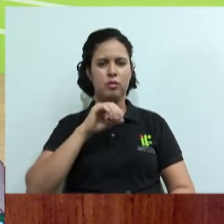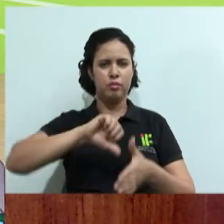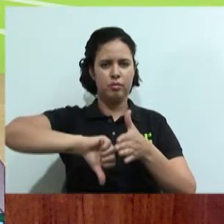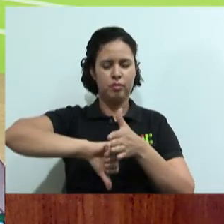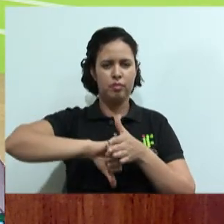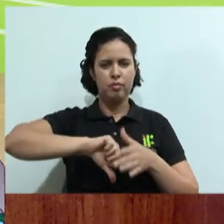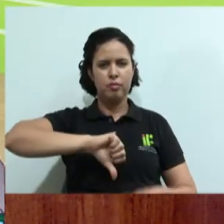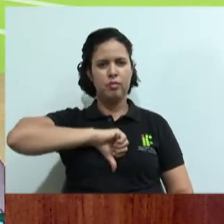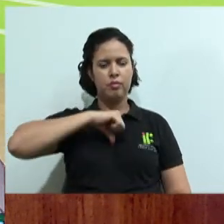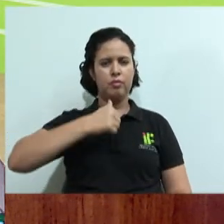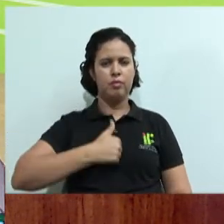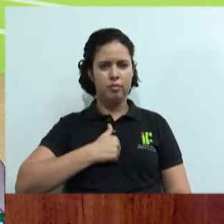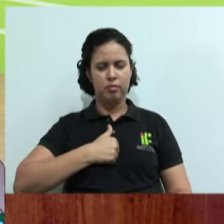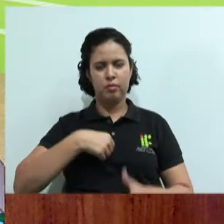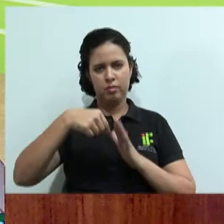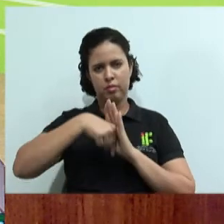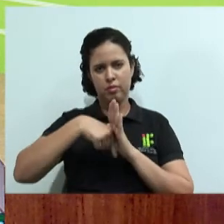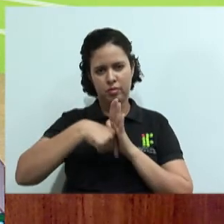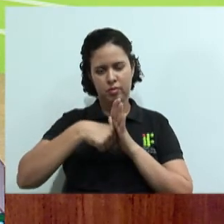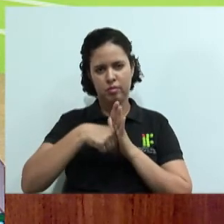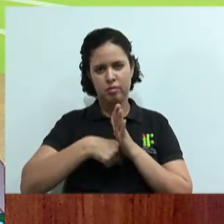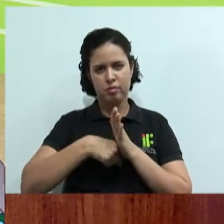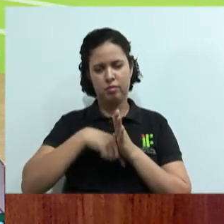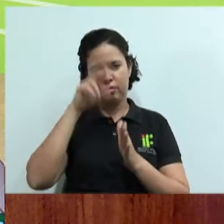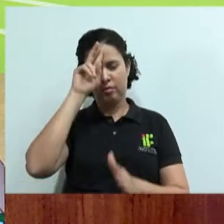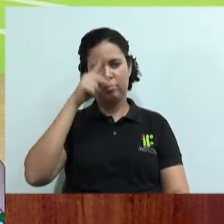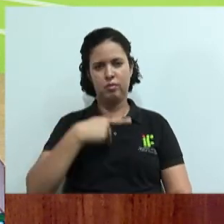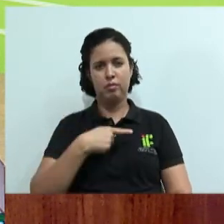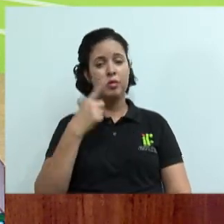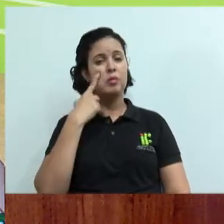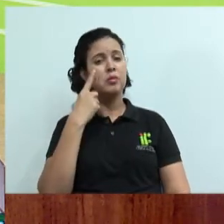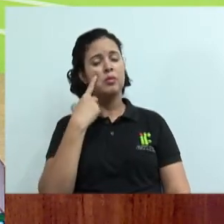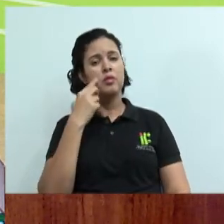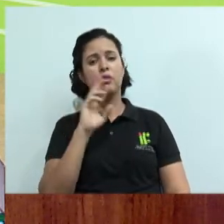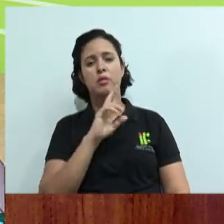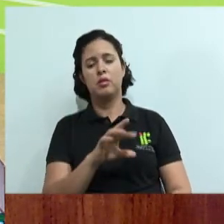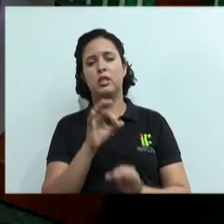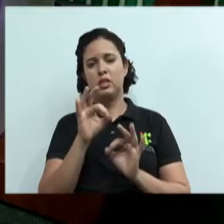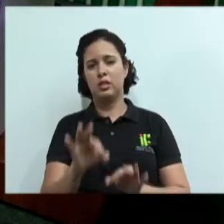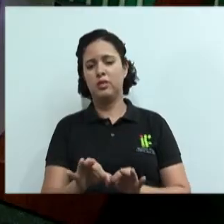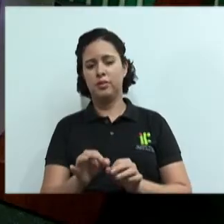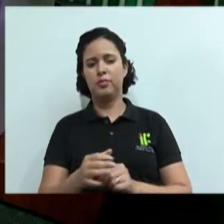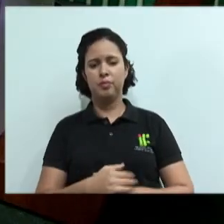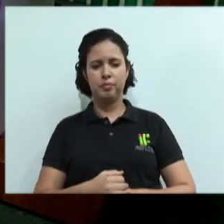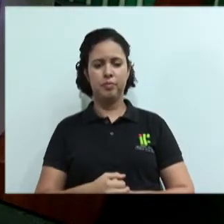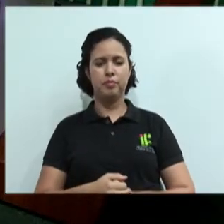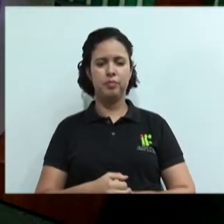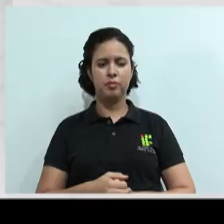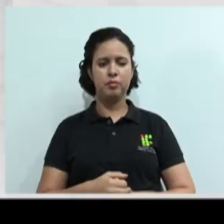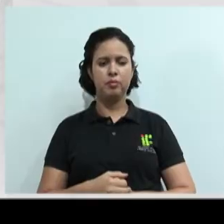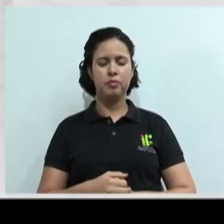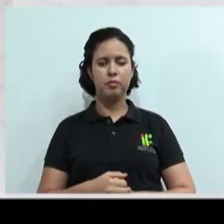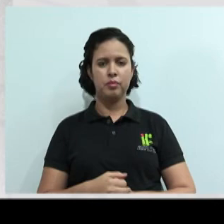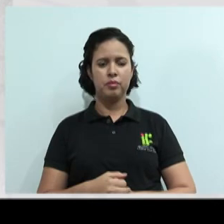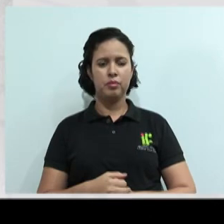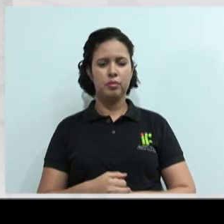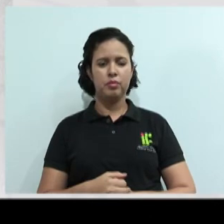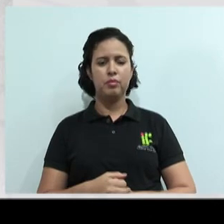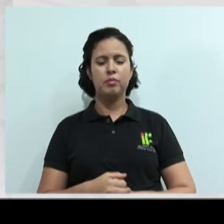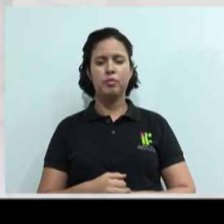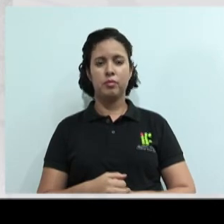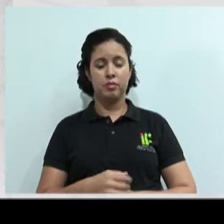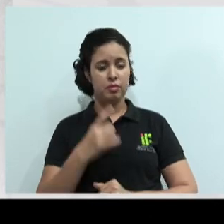autoavaliação. Então vamos conferir as respostas aí, né professor? Ver se está certinho. Muito bem, vamos conferir aqui, ver se o nosso aluno